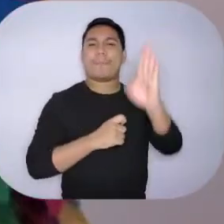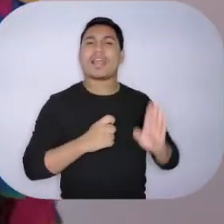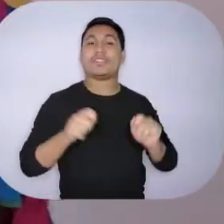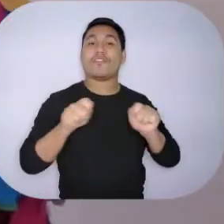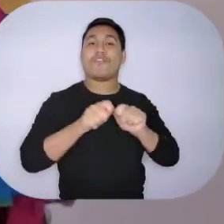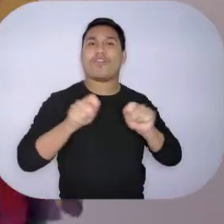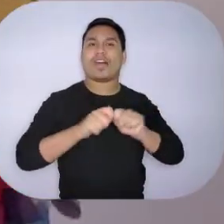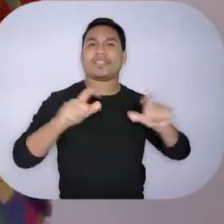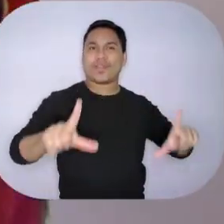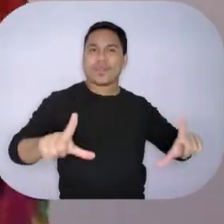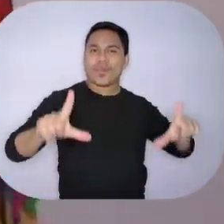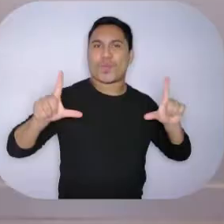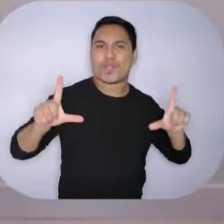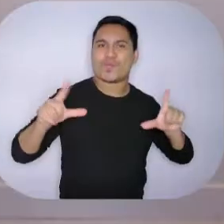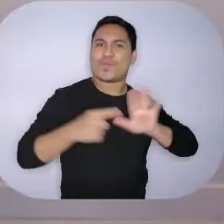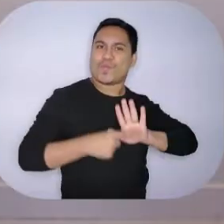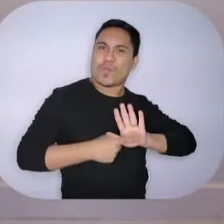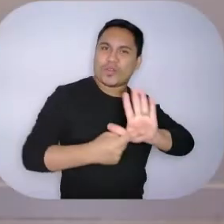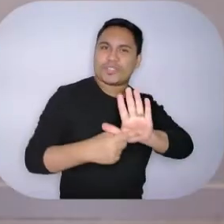Anitta Malfatti